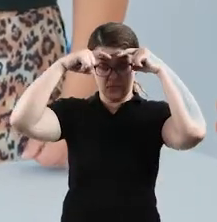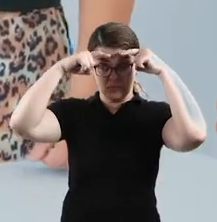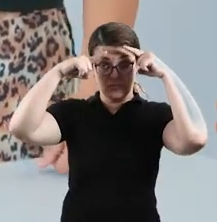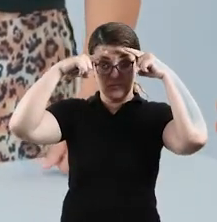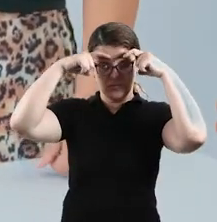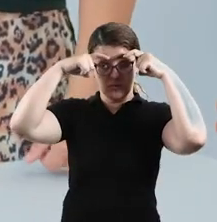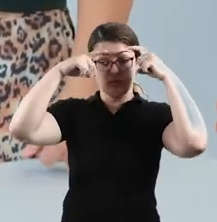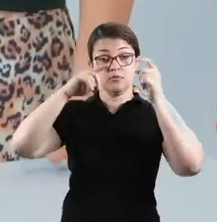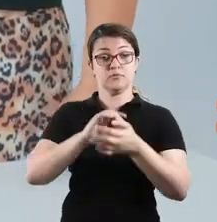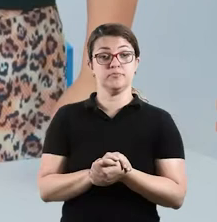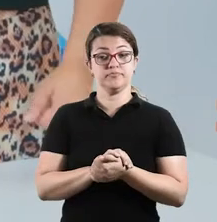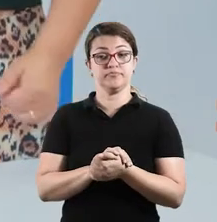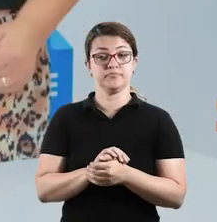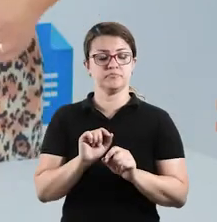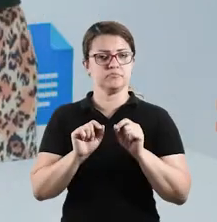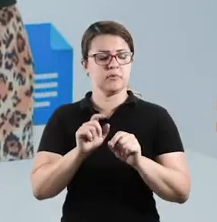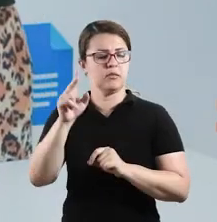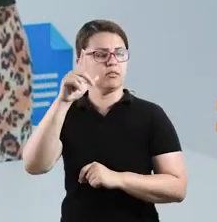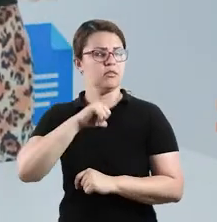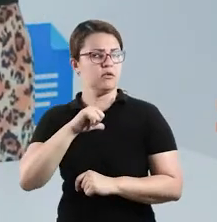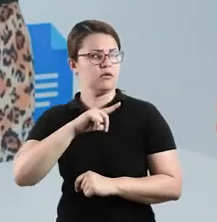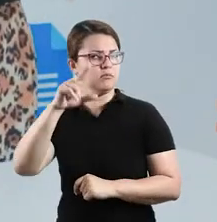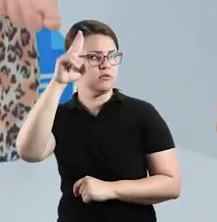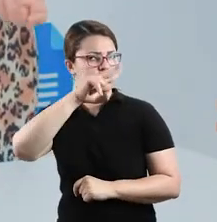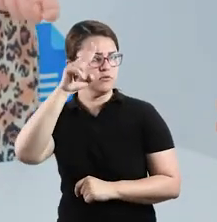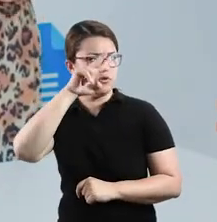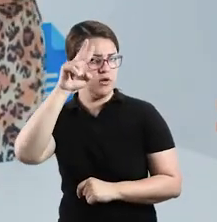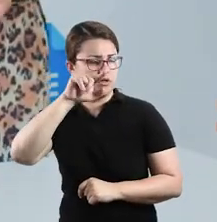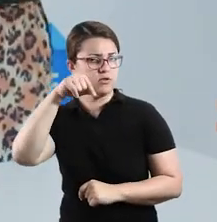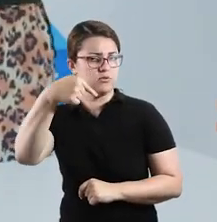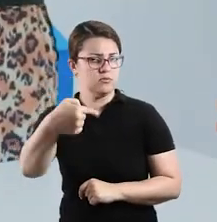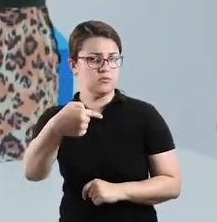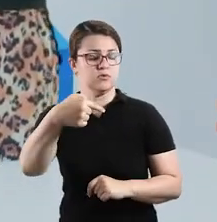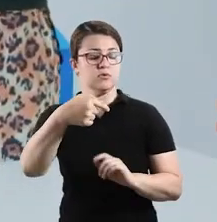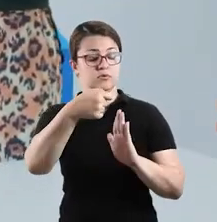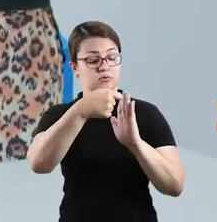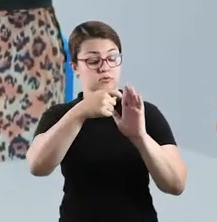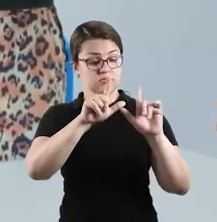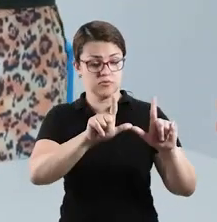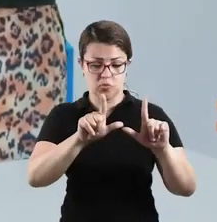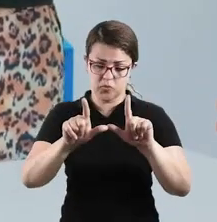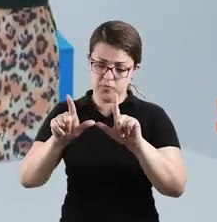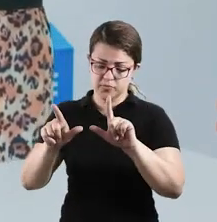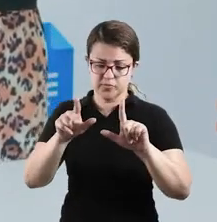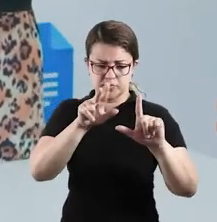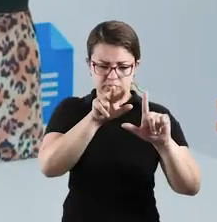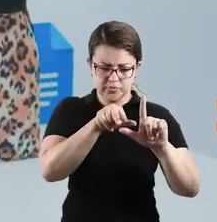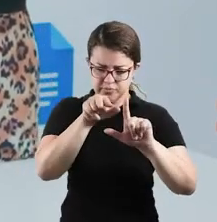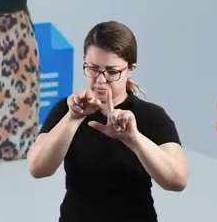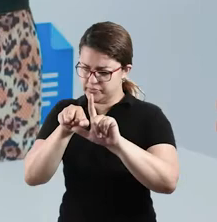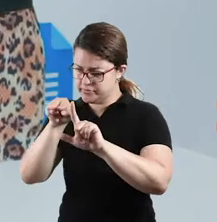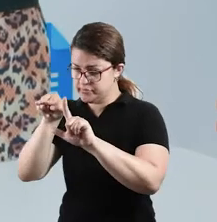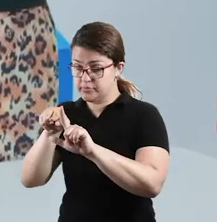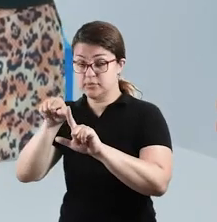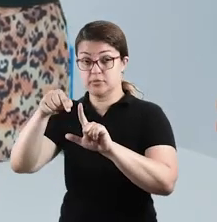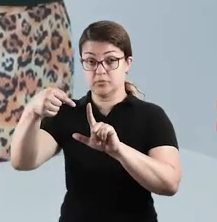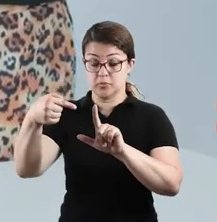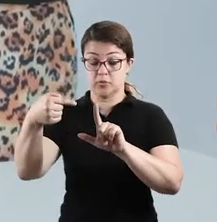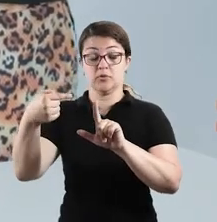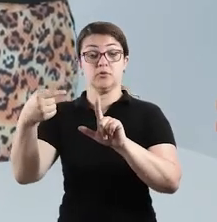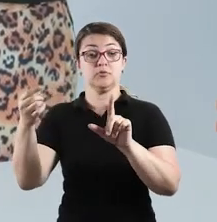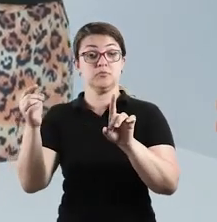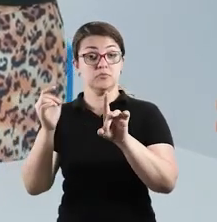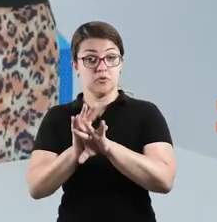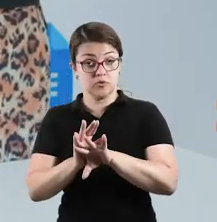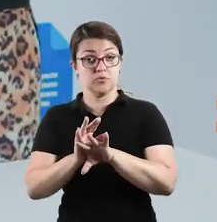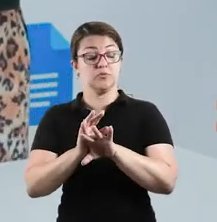e, em seguida, vai, depois que você ler a história, você vai entender a história em quadrinhos. Então, tem algumas perguntas que